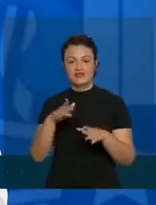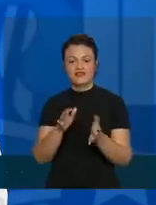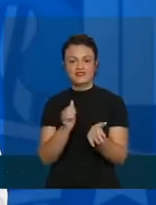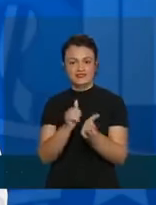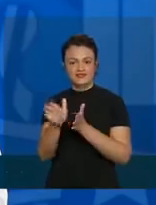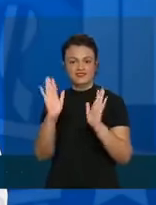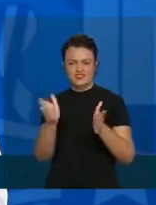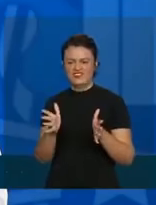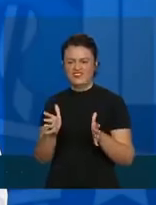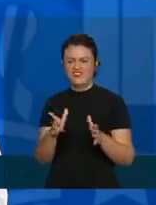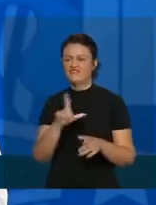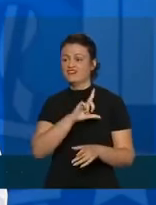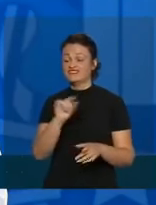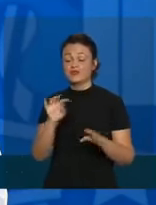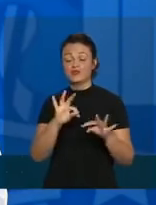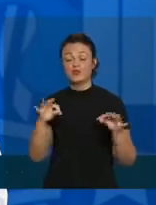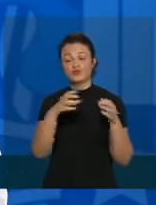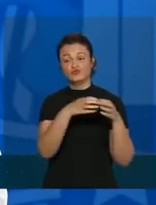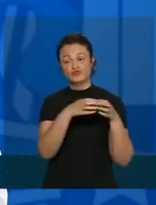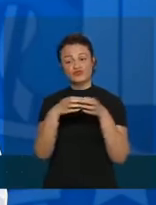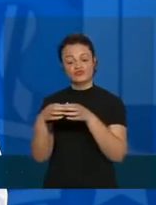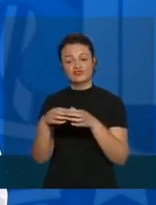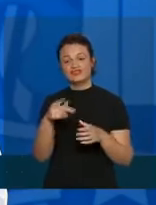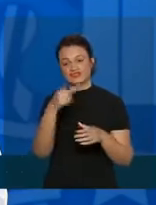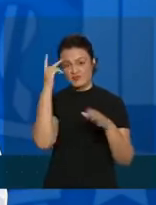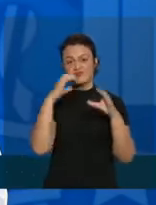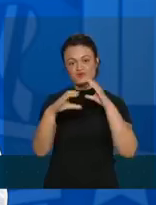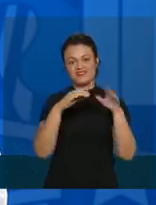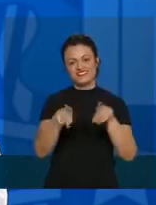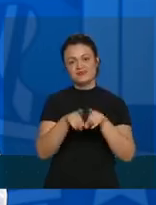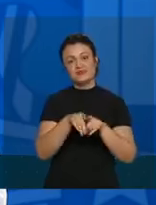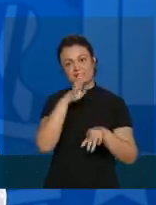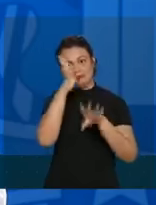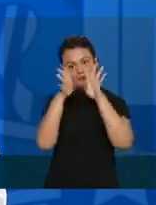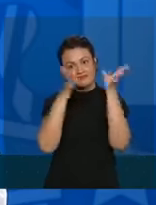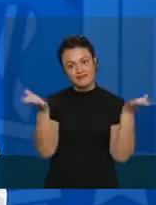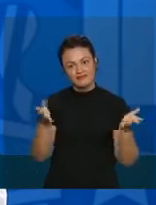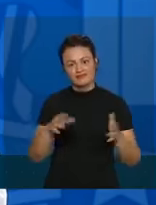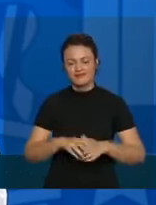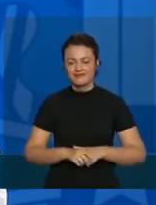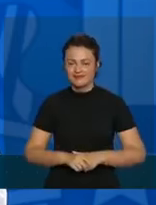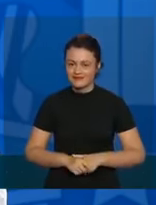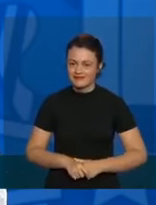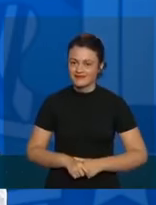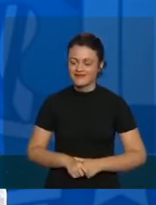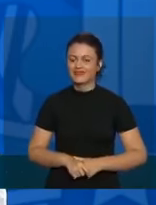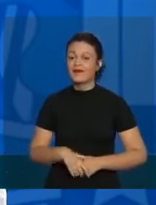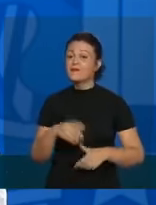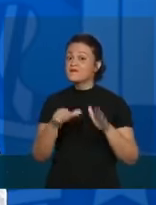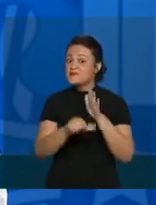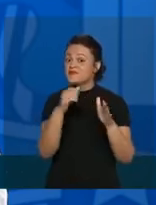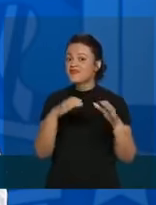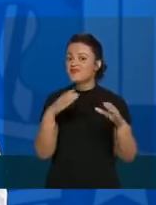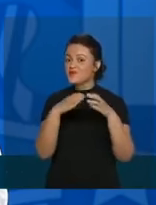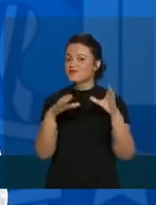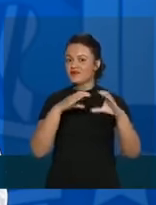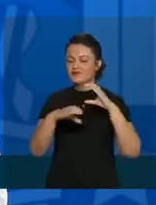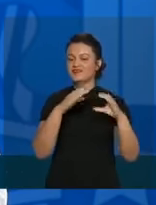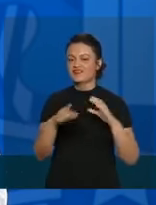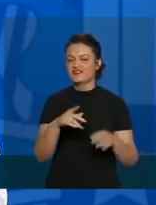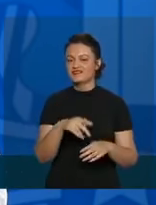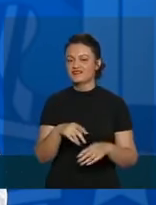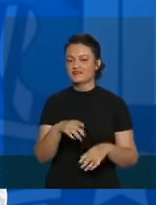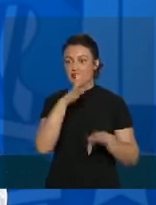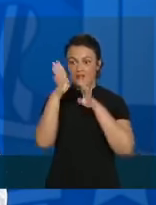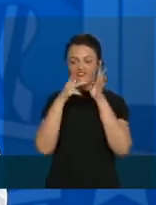eu já falei, vai sair todo mundo, inclusive os da comunicação, aí voltaram. Primeiro vai sair da comunicação. Primeiro vai sair da comunicação, nós